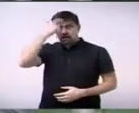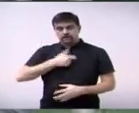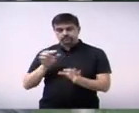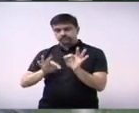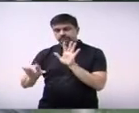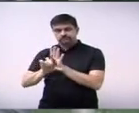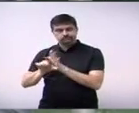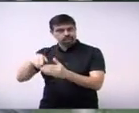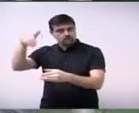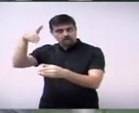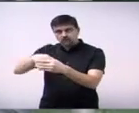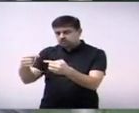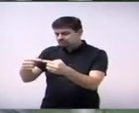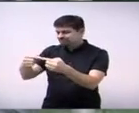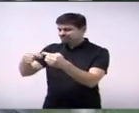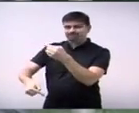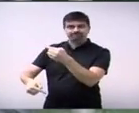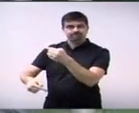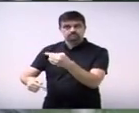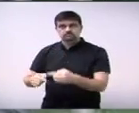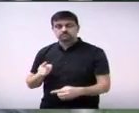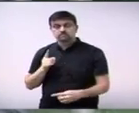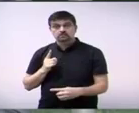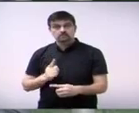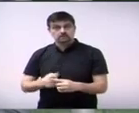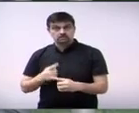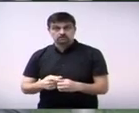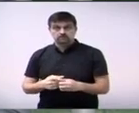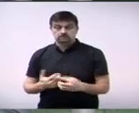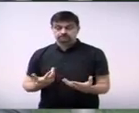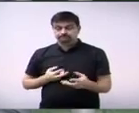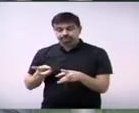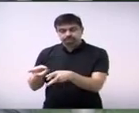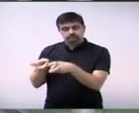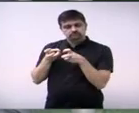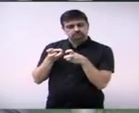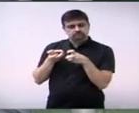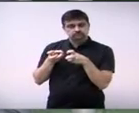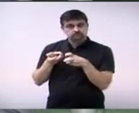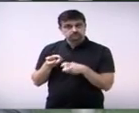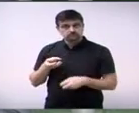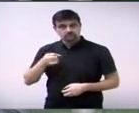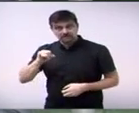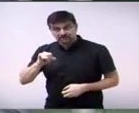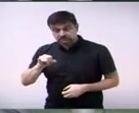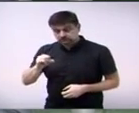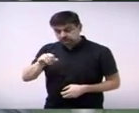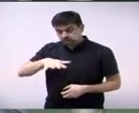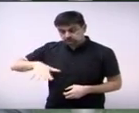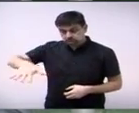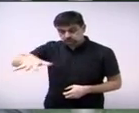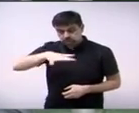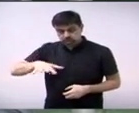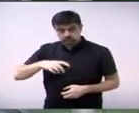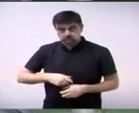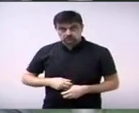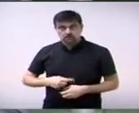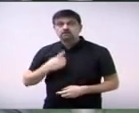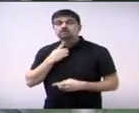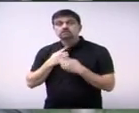projeto, voto contra, porque vejo que, se não há a intenção